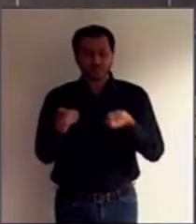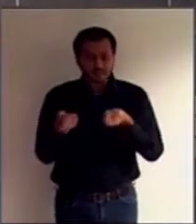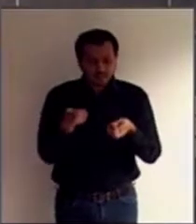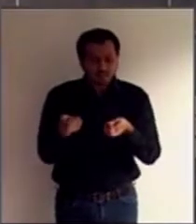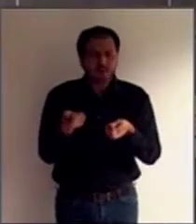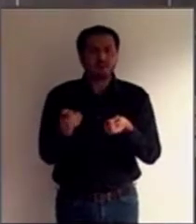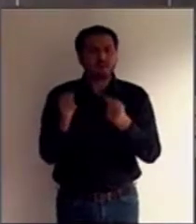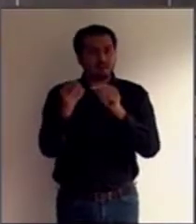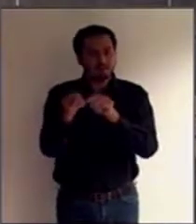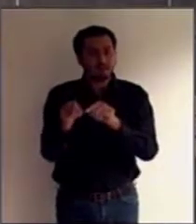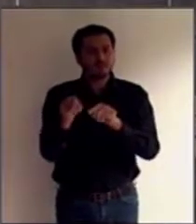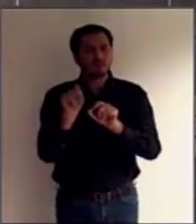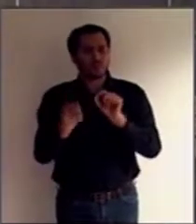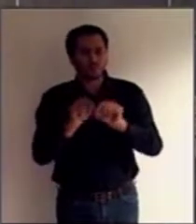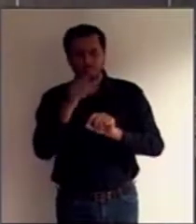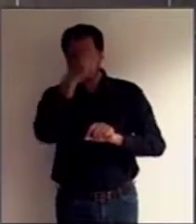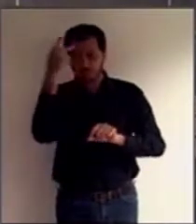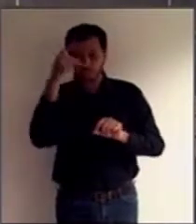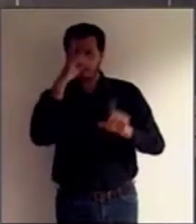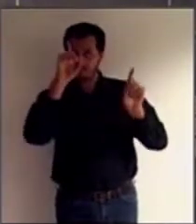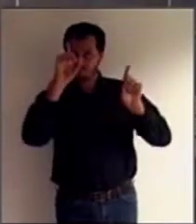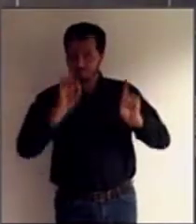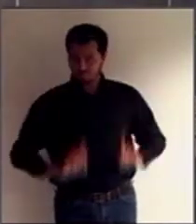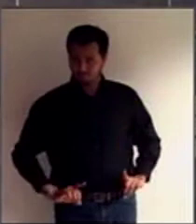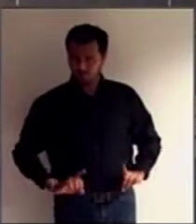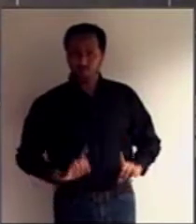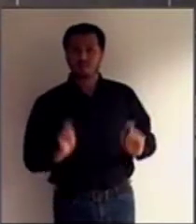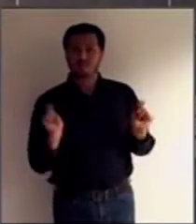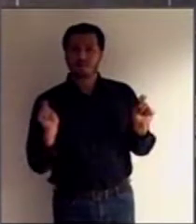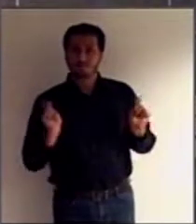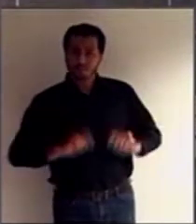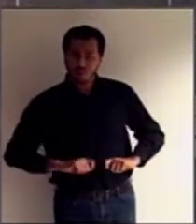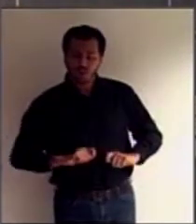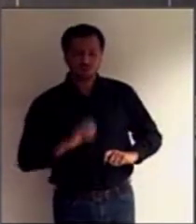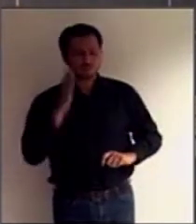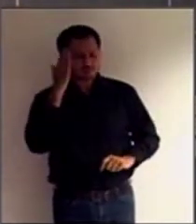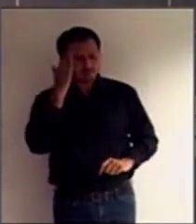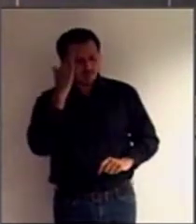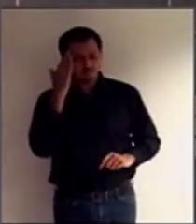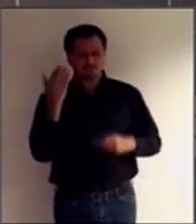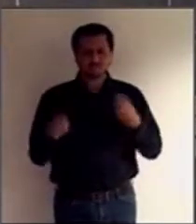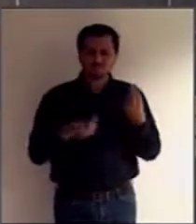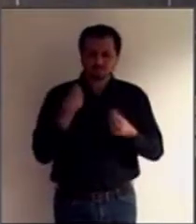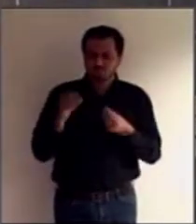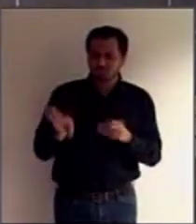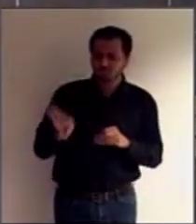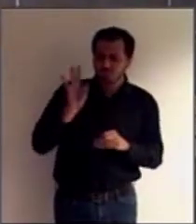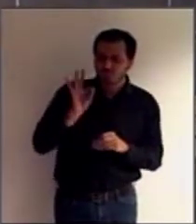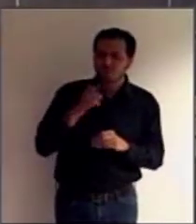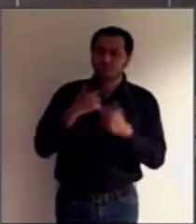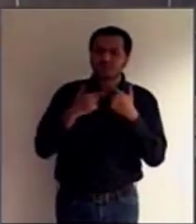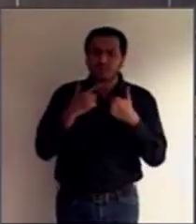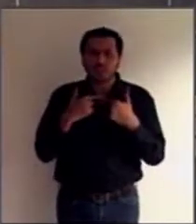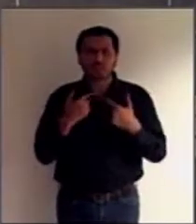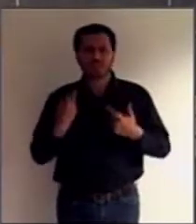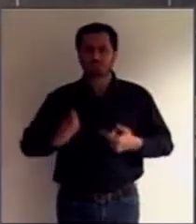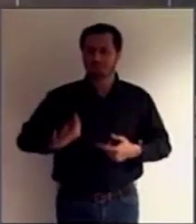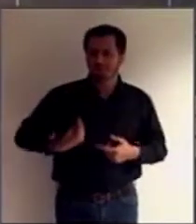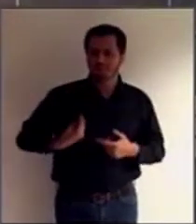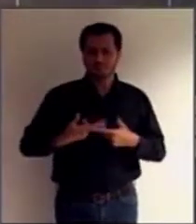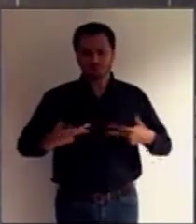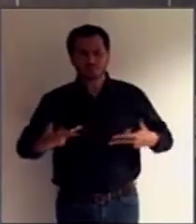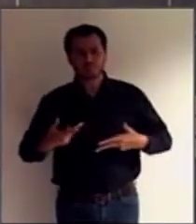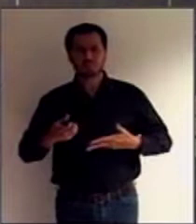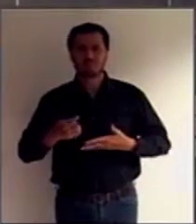com que a pessoa com deficiência, ela possa entender as suas opções de escolha e possa efetivamente contribuir